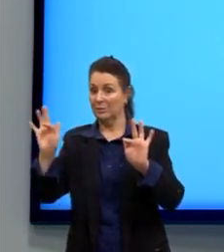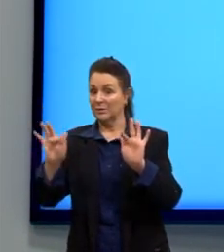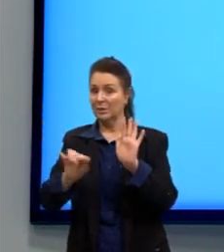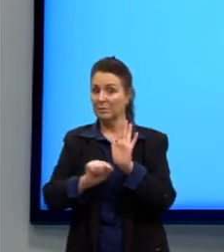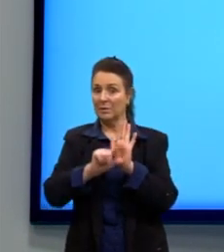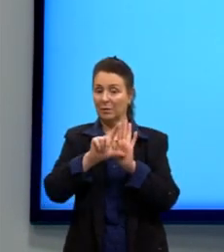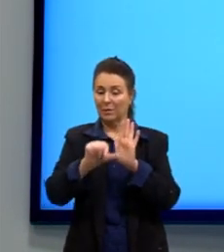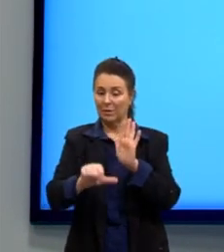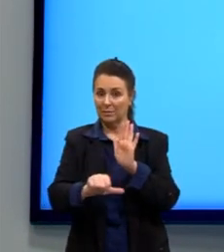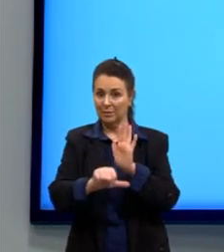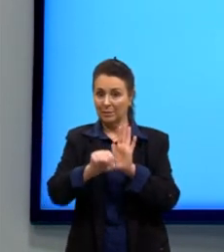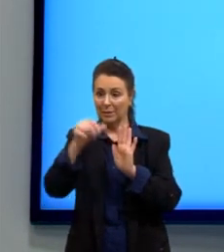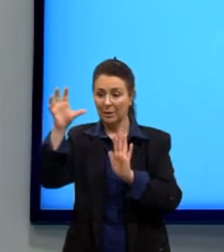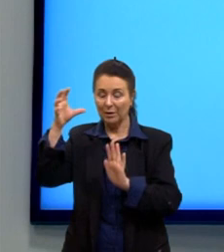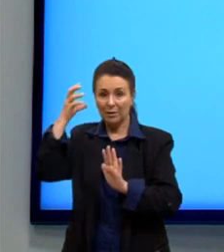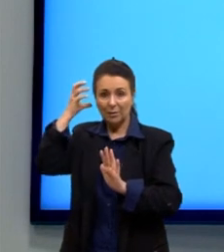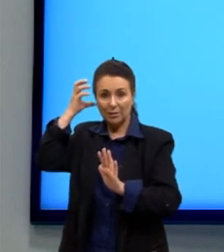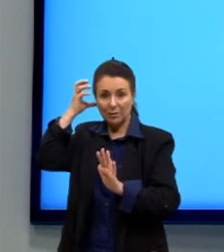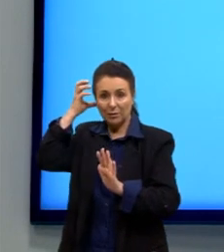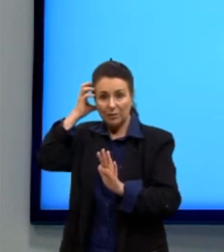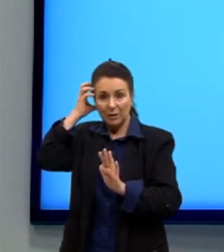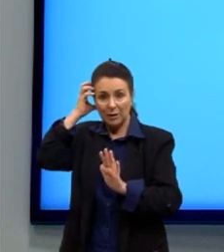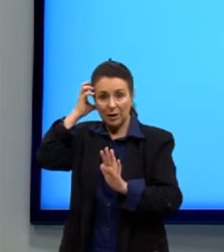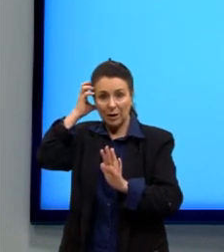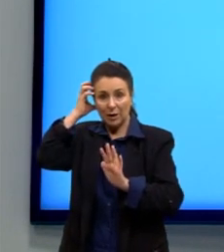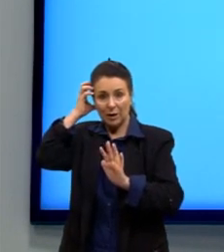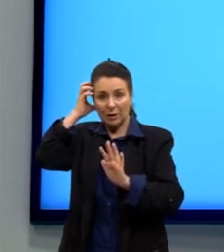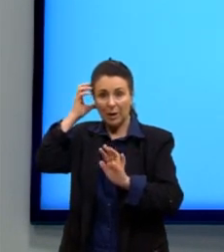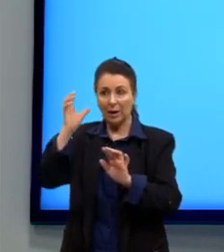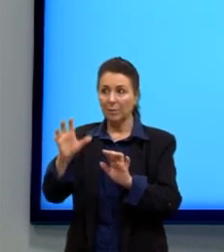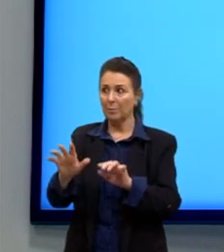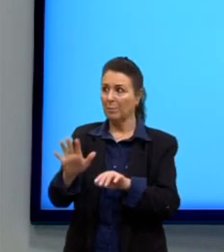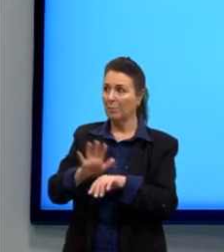ela vai ser ouvida, então, com uma altura maior.